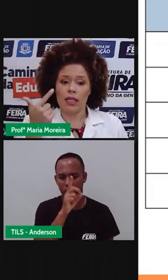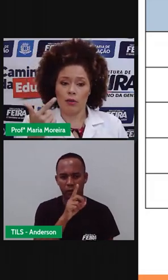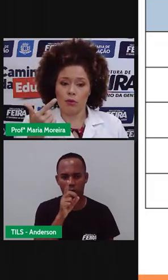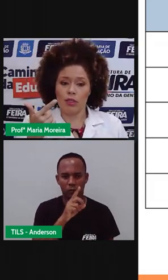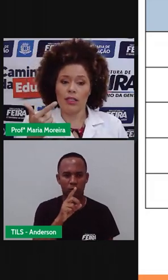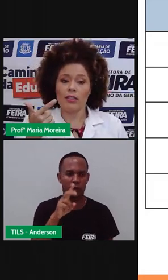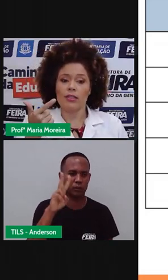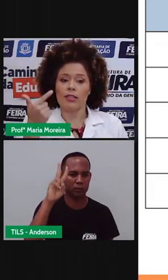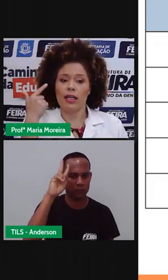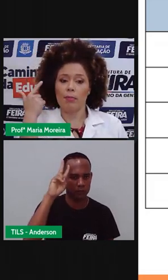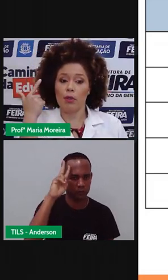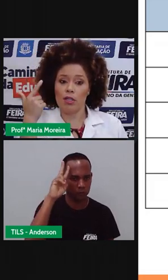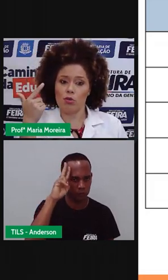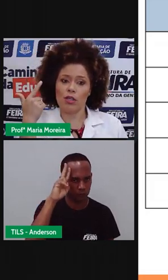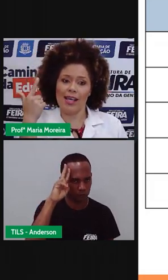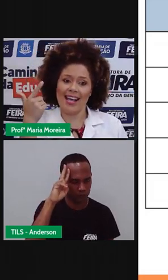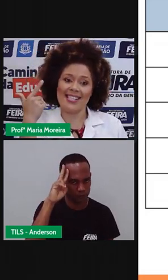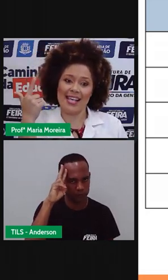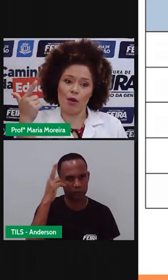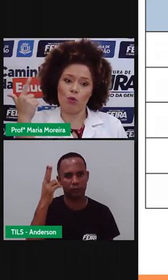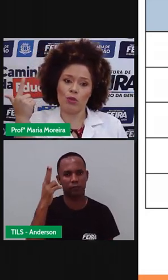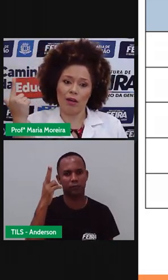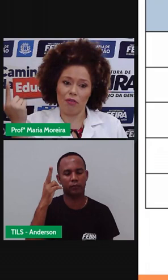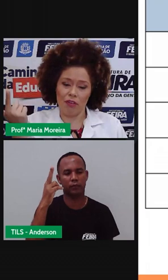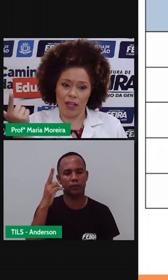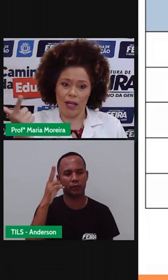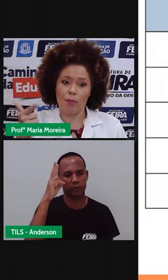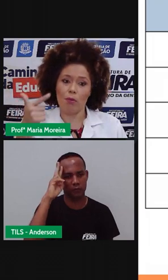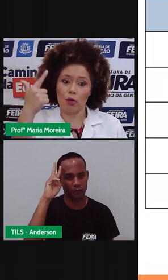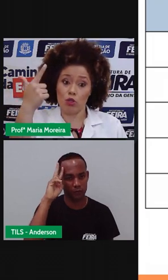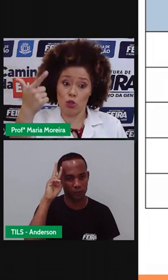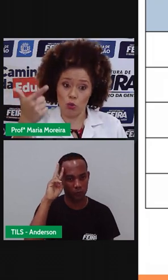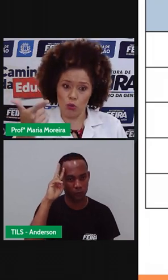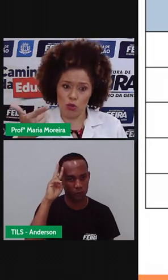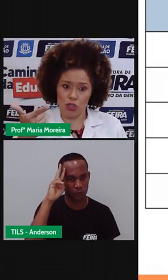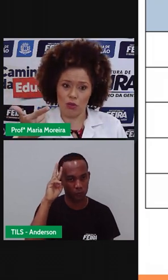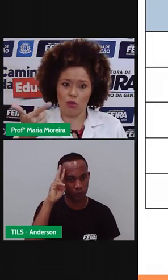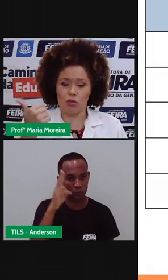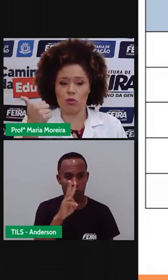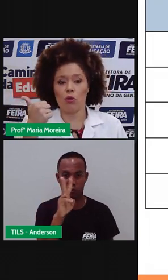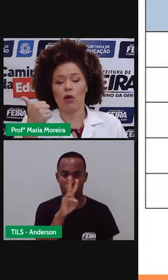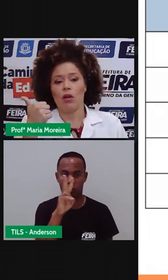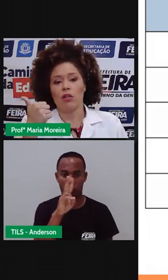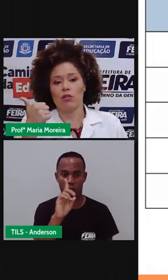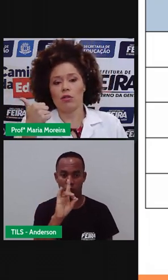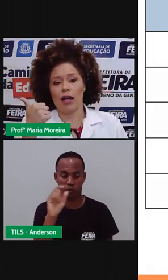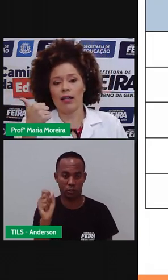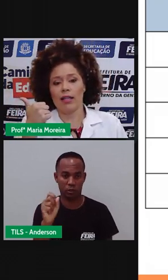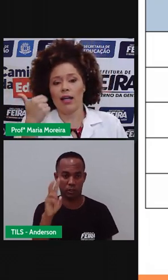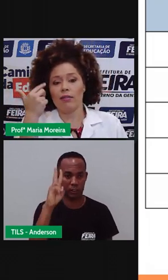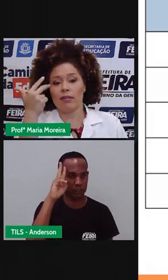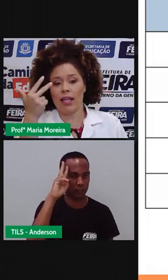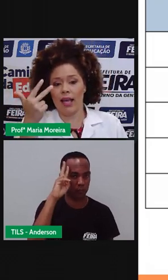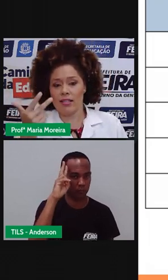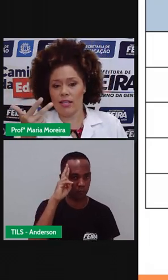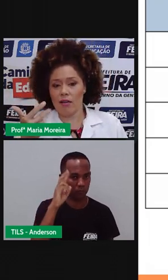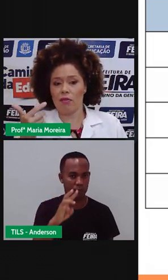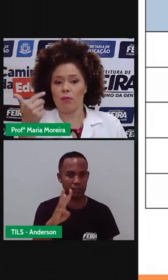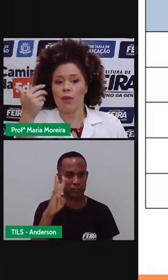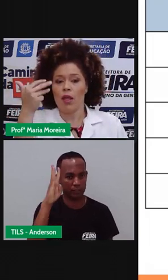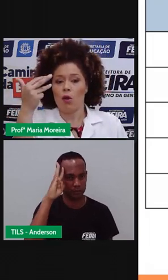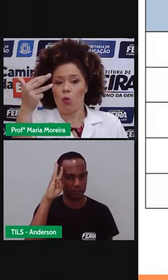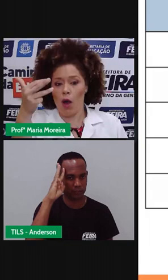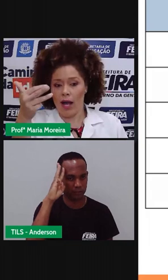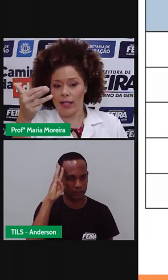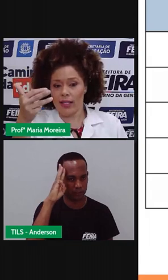Domingo, segunda, né? Por isso que é segunda-feira, porque é o segundo dia no nosso calendário. Terça,